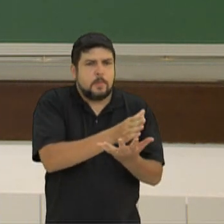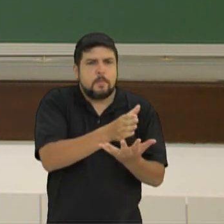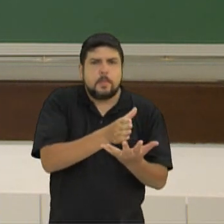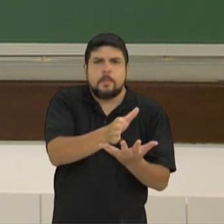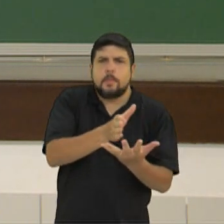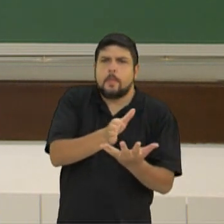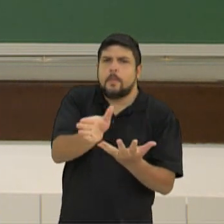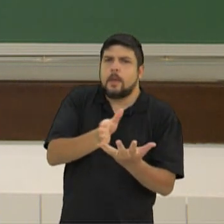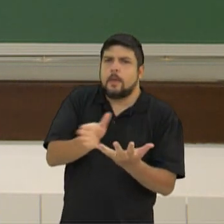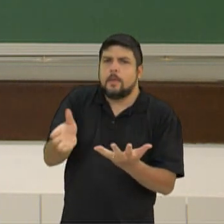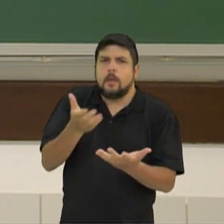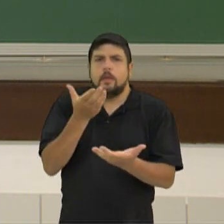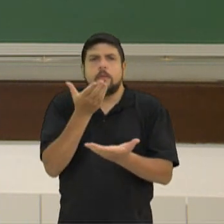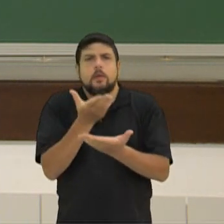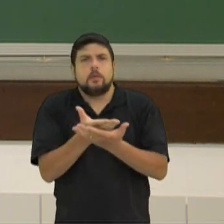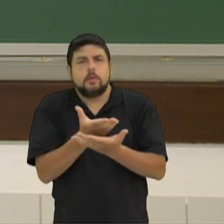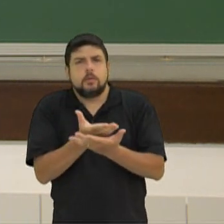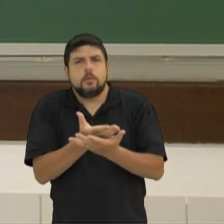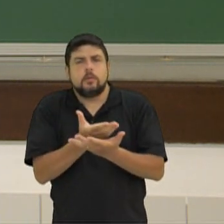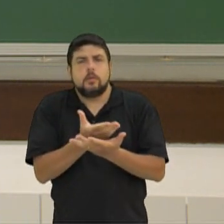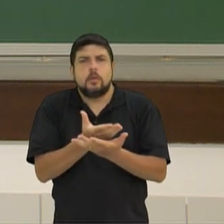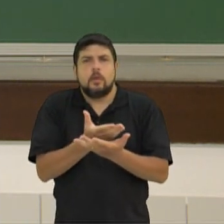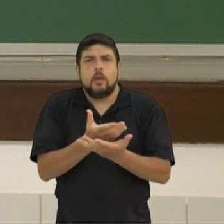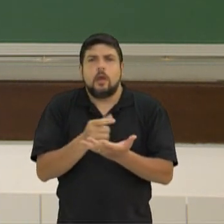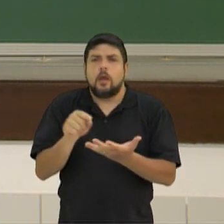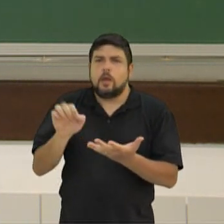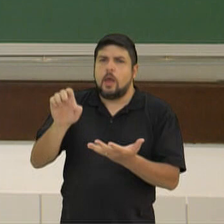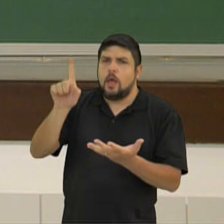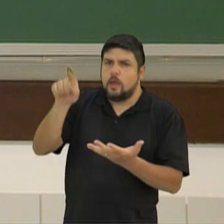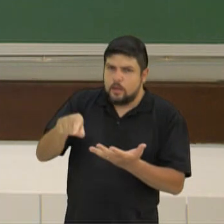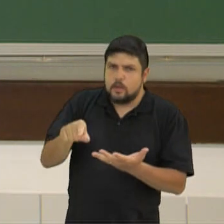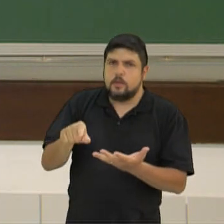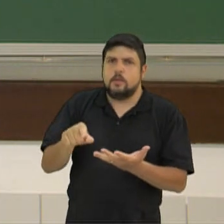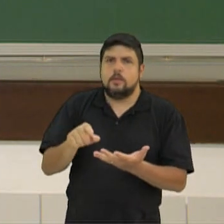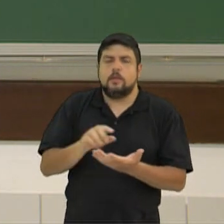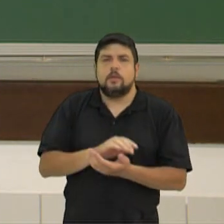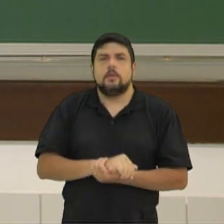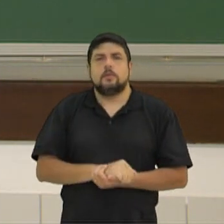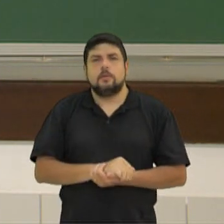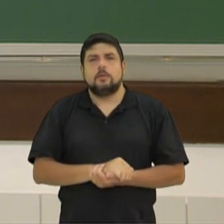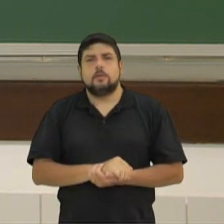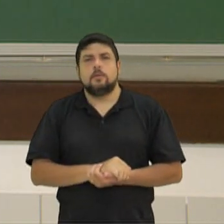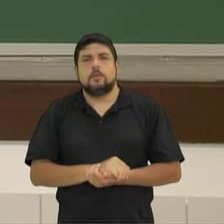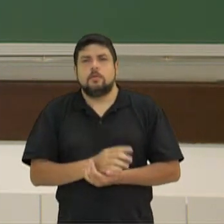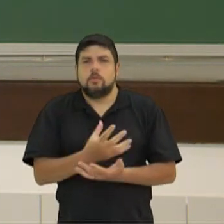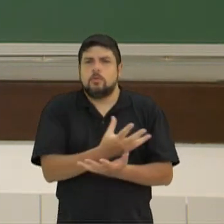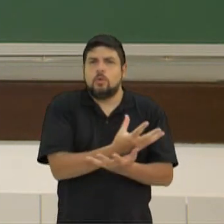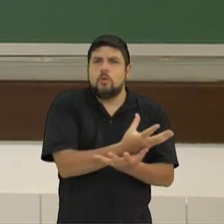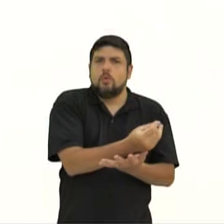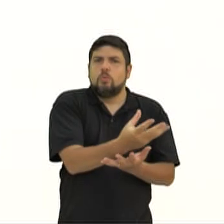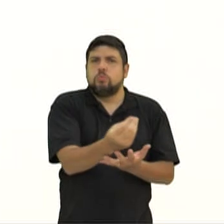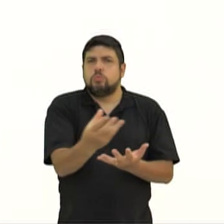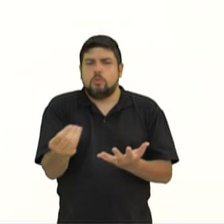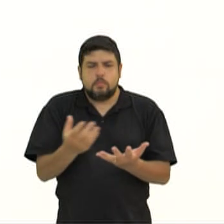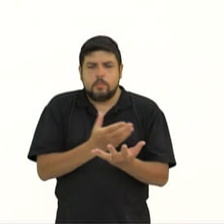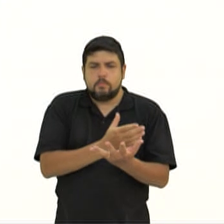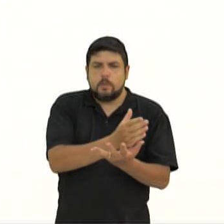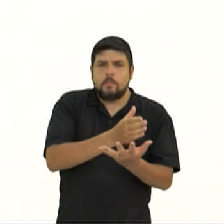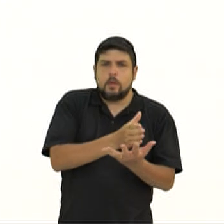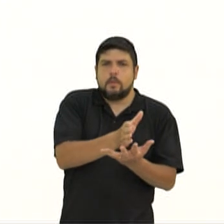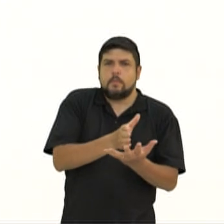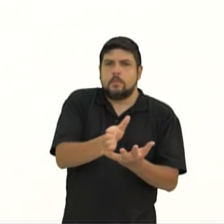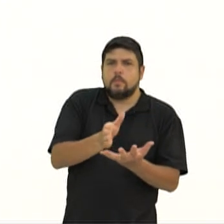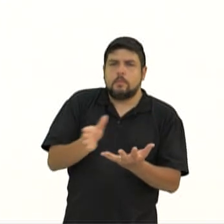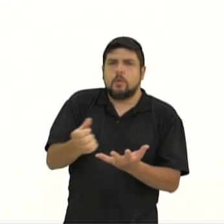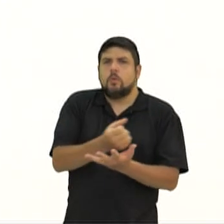para estudar é... Então, o é está concordando com a grande quantidade de opções. Esse a